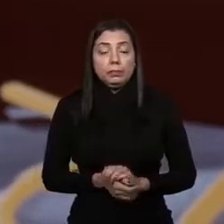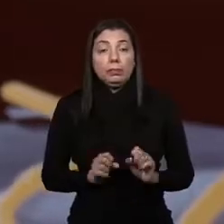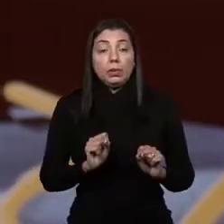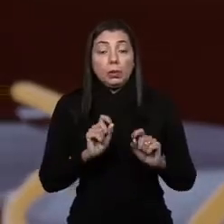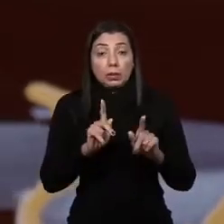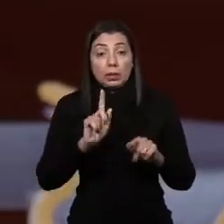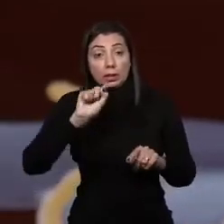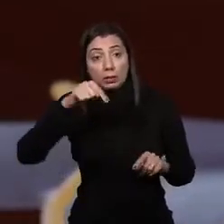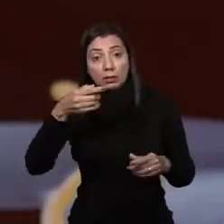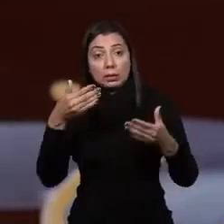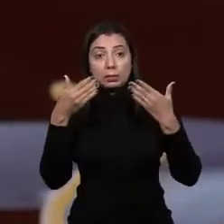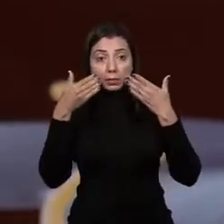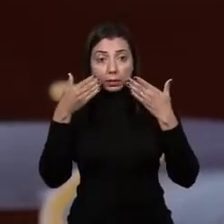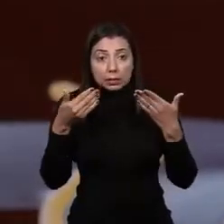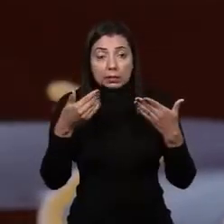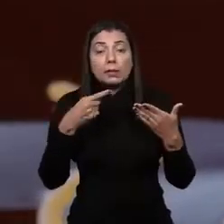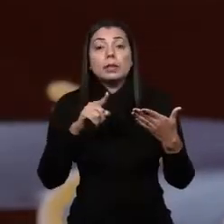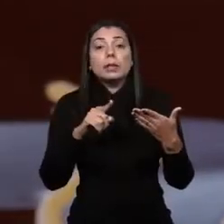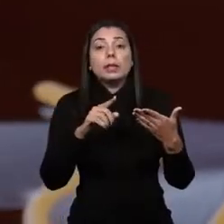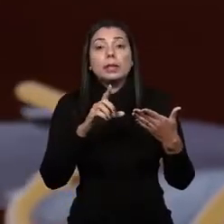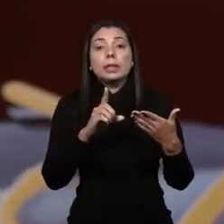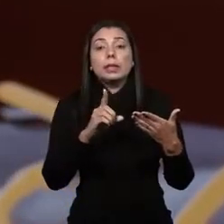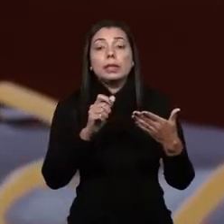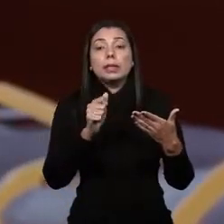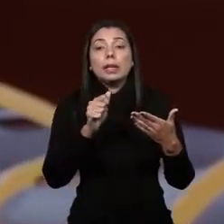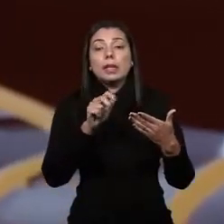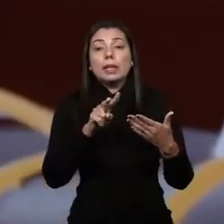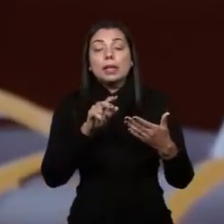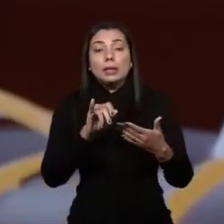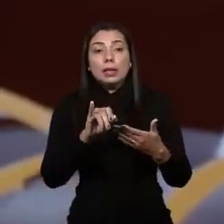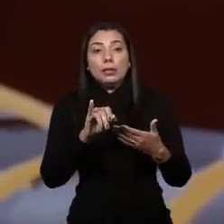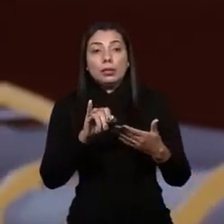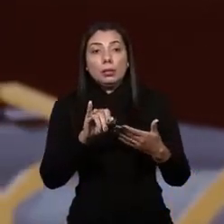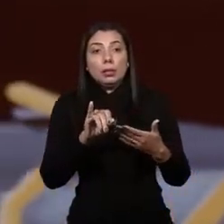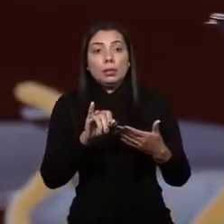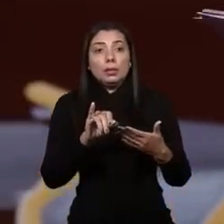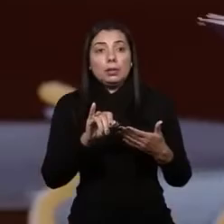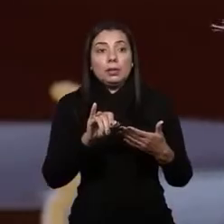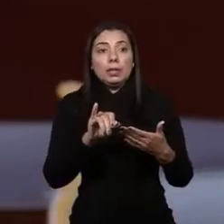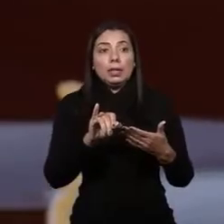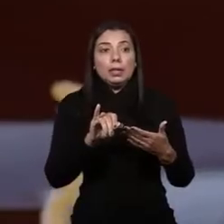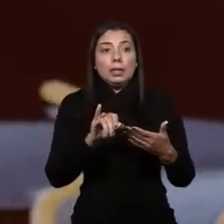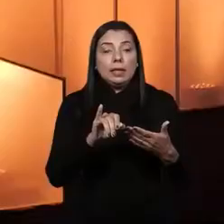A próxima apresentação vai ser do Davi Ayriz Arruda. Davi, você está com a gente?